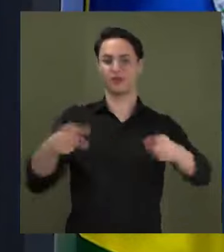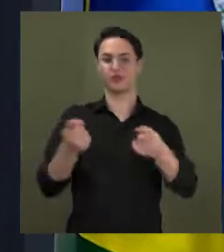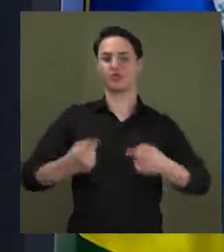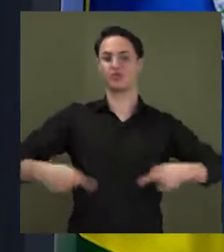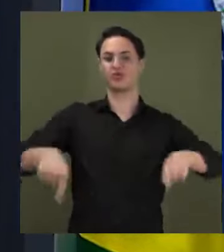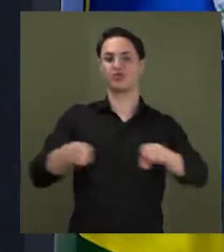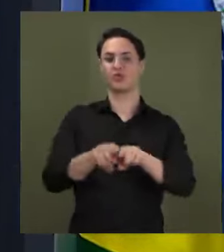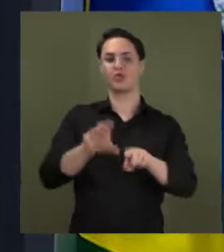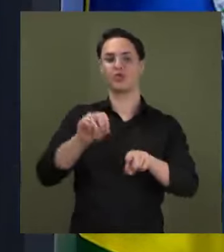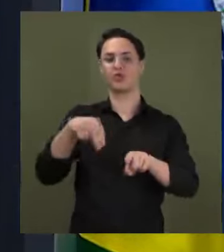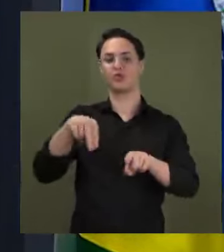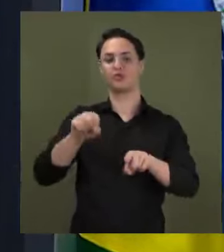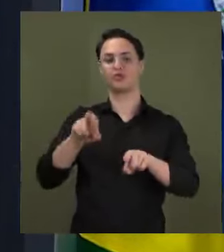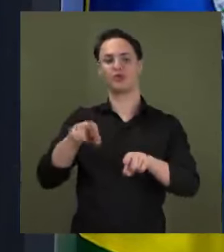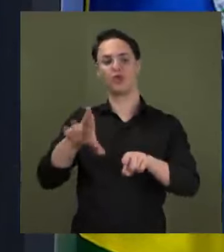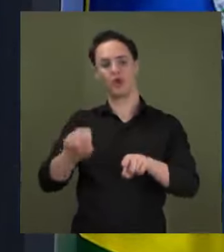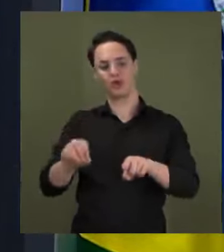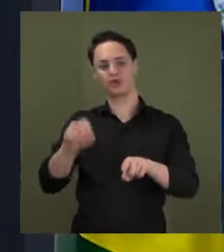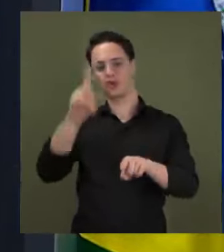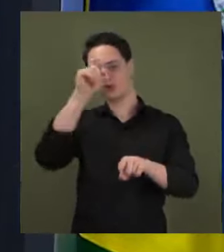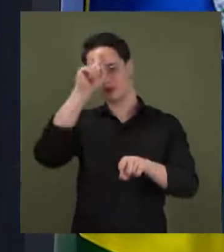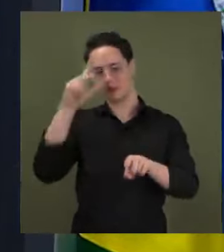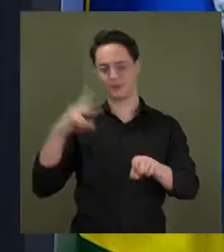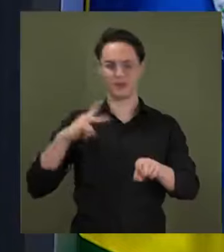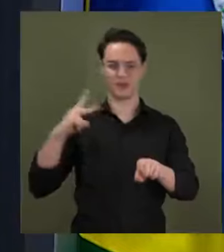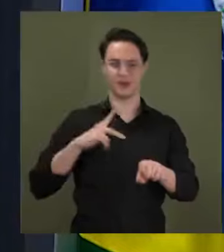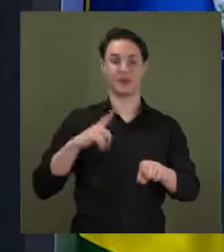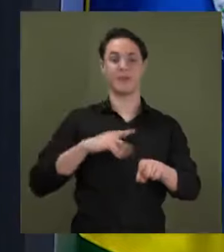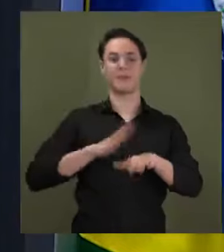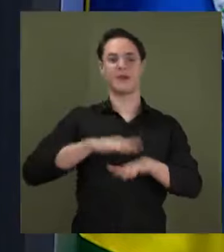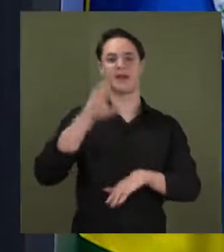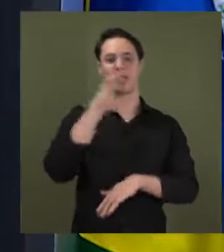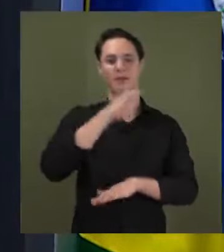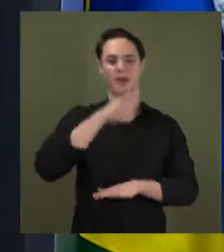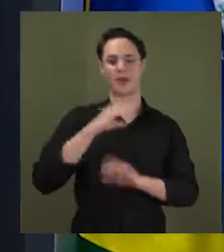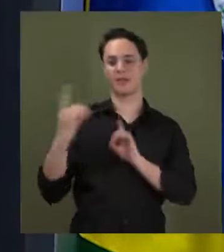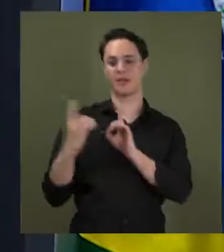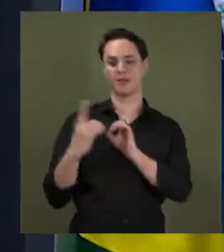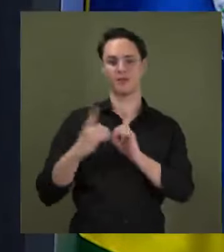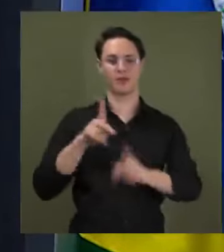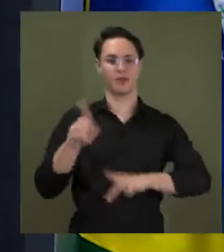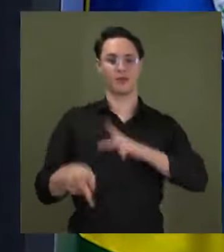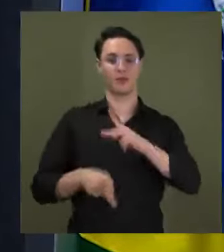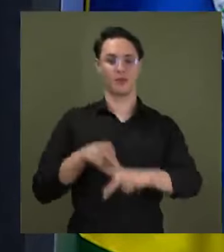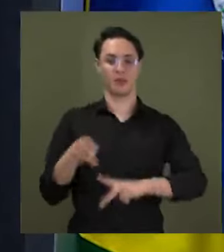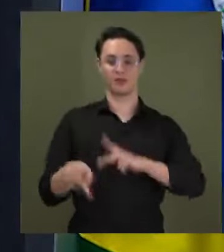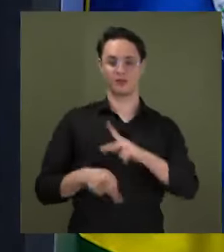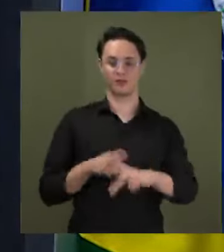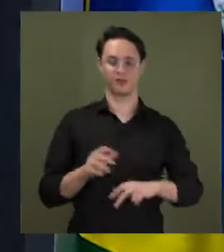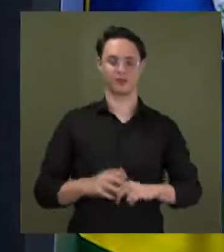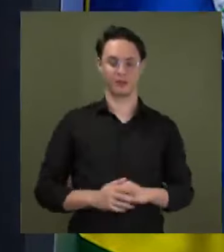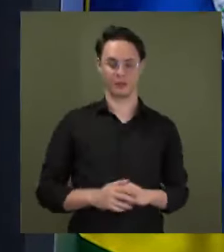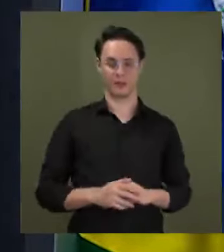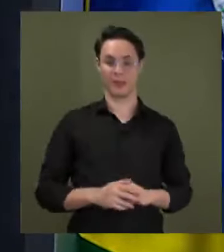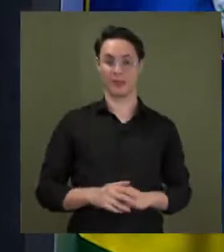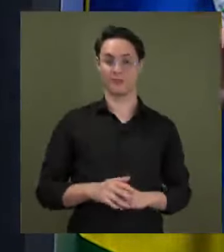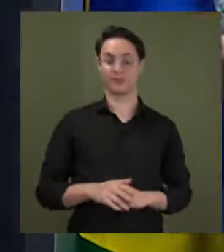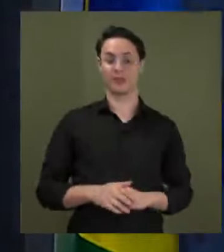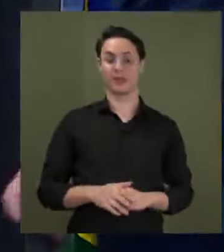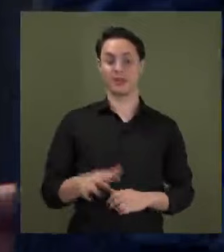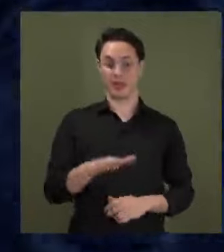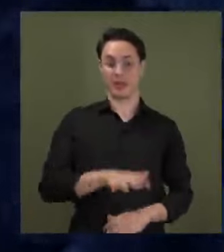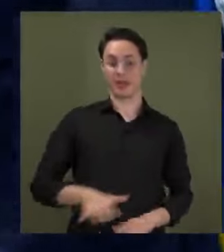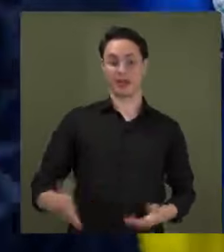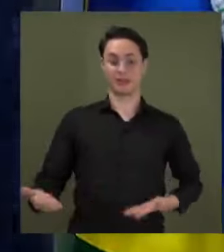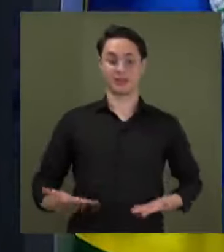garantindo a proximidade e a rapidez no atendimento da população do nosso estado. No âmbito dos servidores públicos,